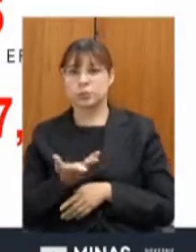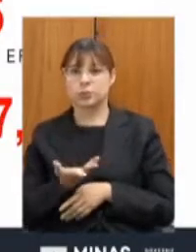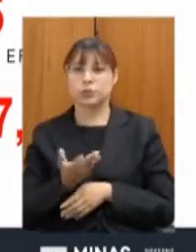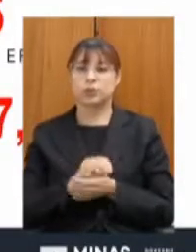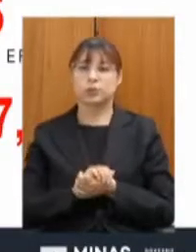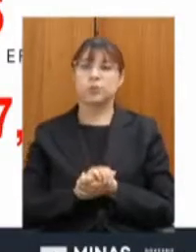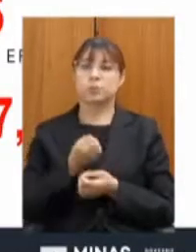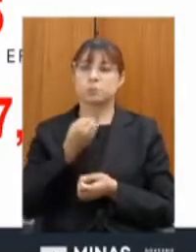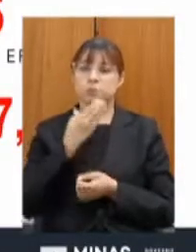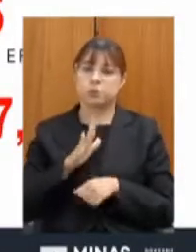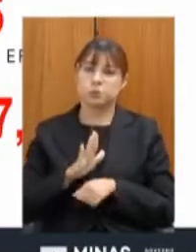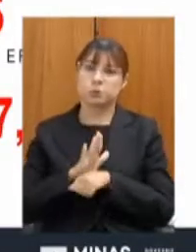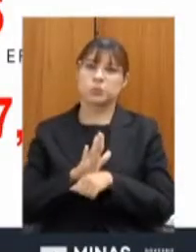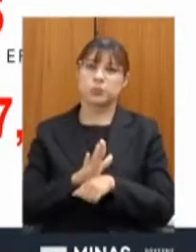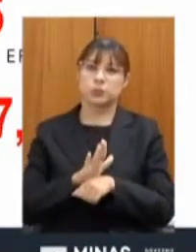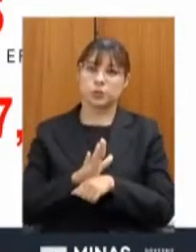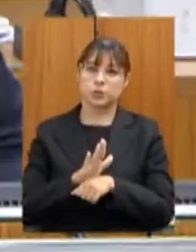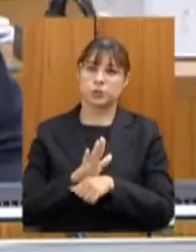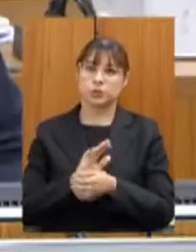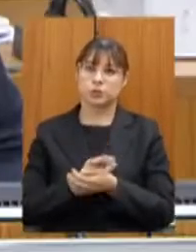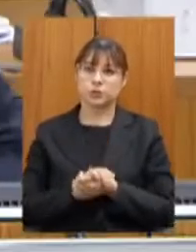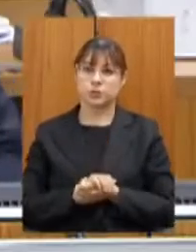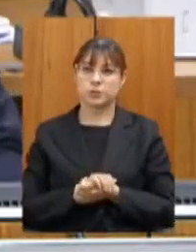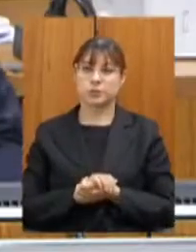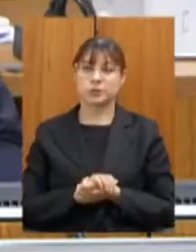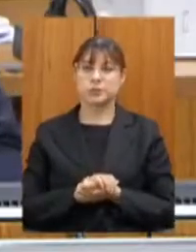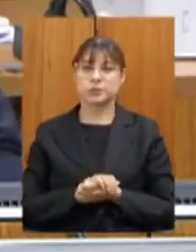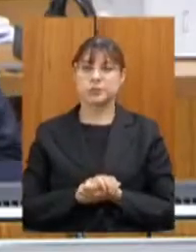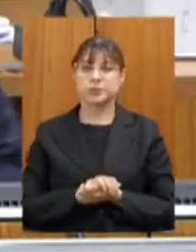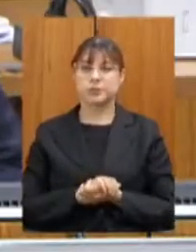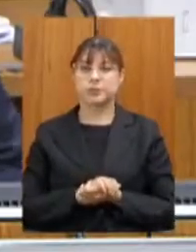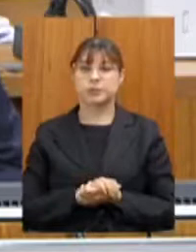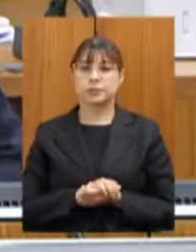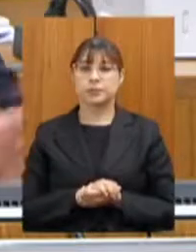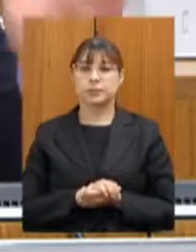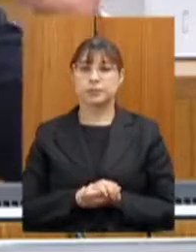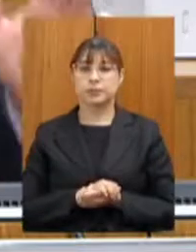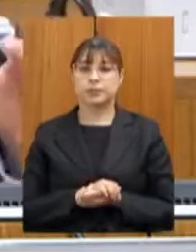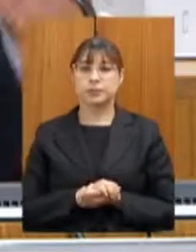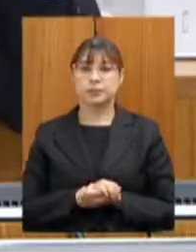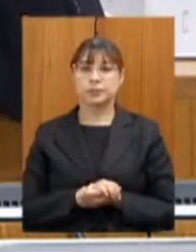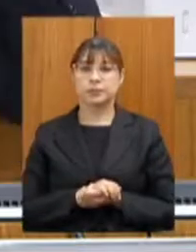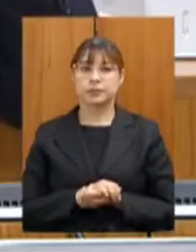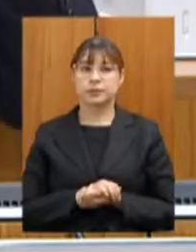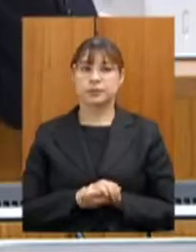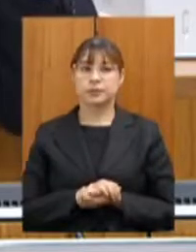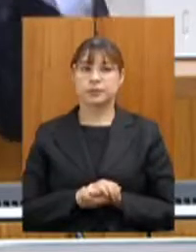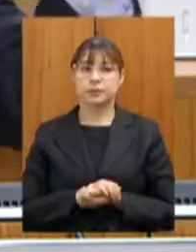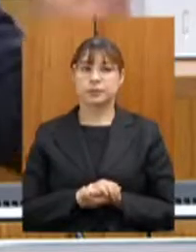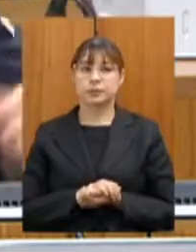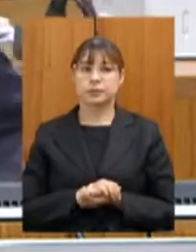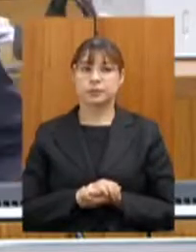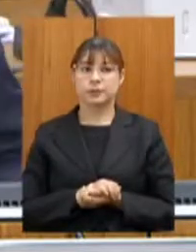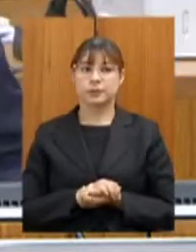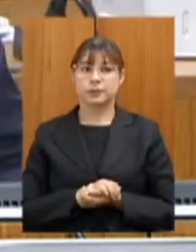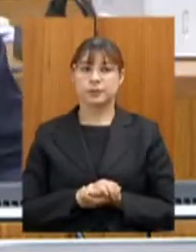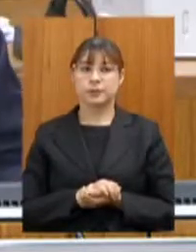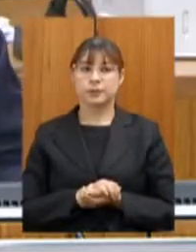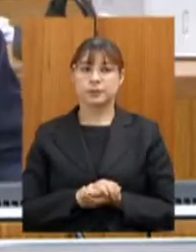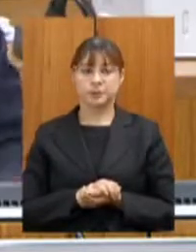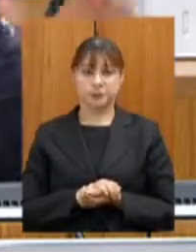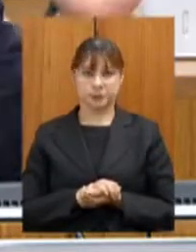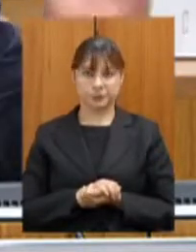incrível para a população mineira. Vamos seguir, por favor? Aqui tem um detalhamento, a gente deixa isso à